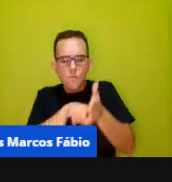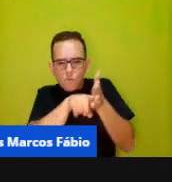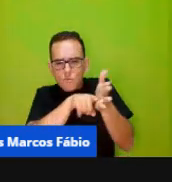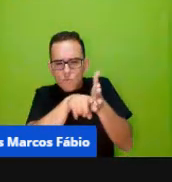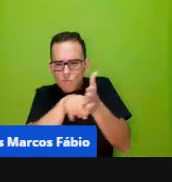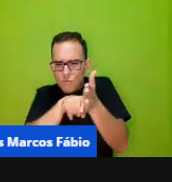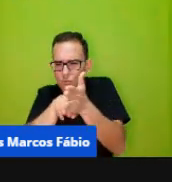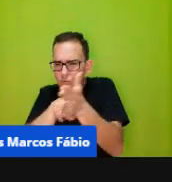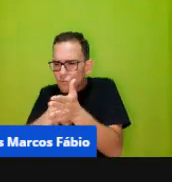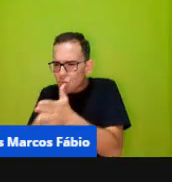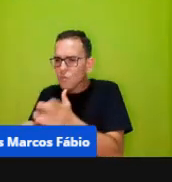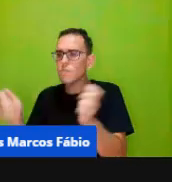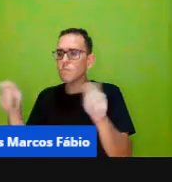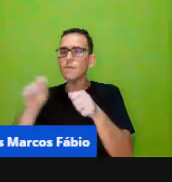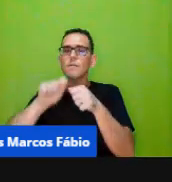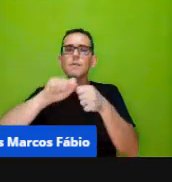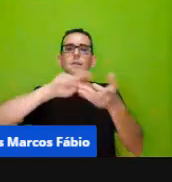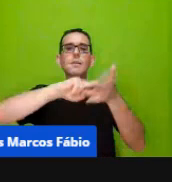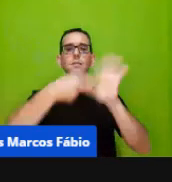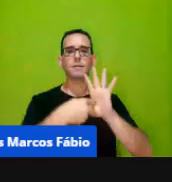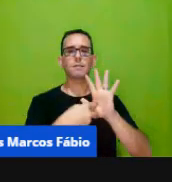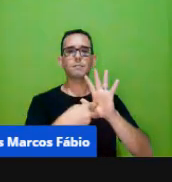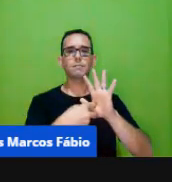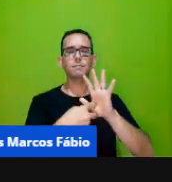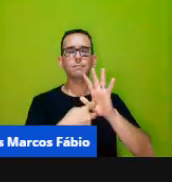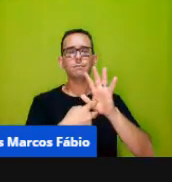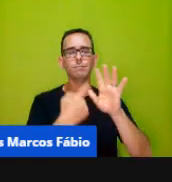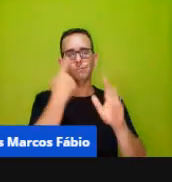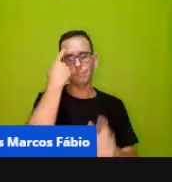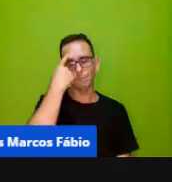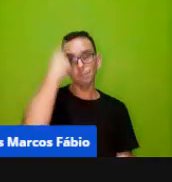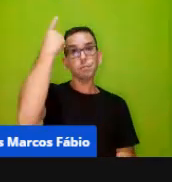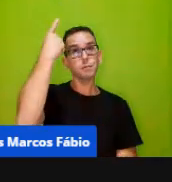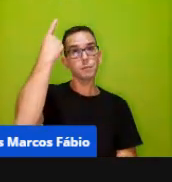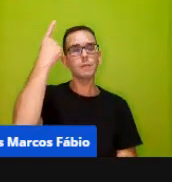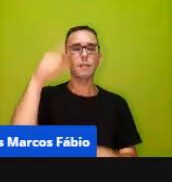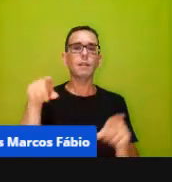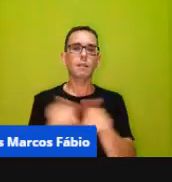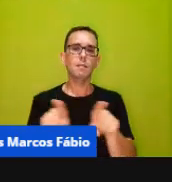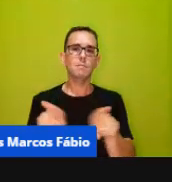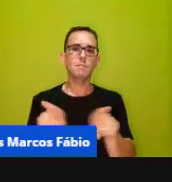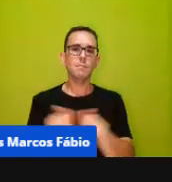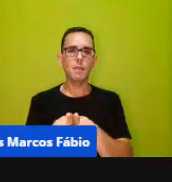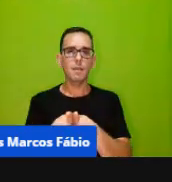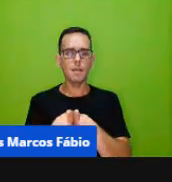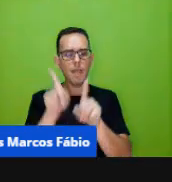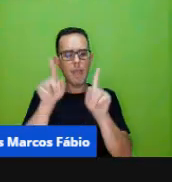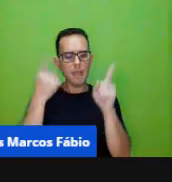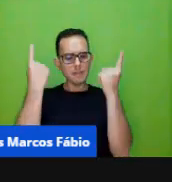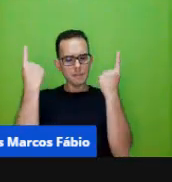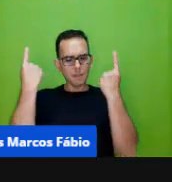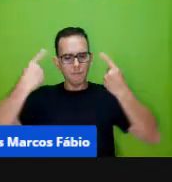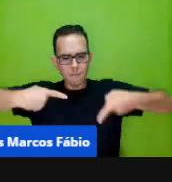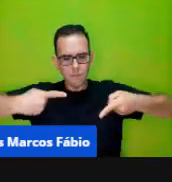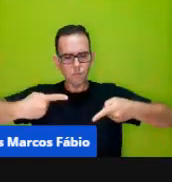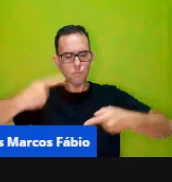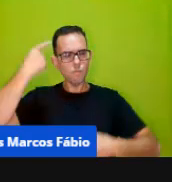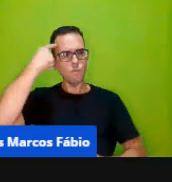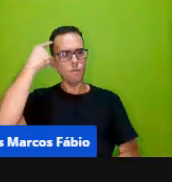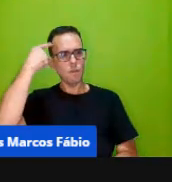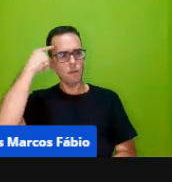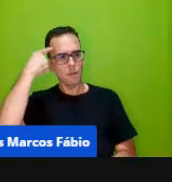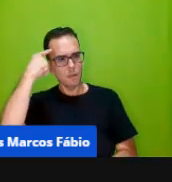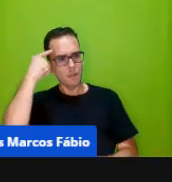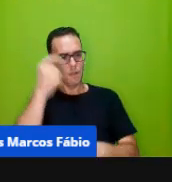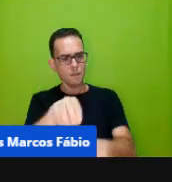fazer interpretação e levantar hipóteses, né, esse desafio de criar, de